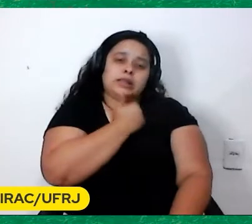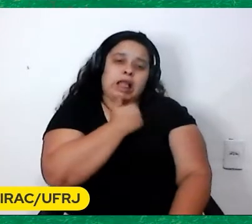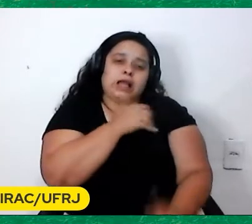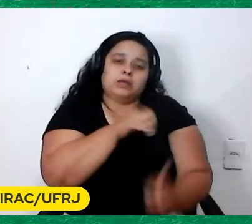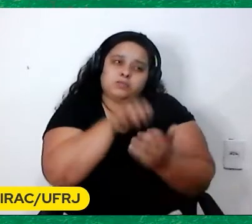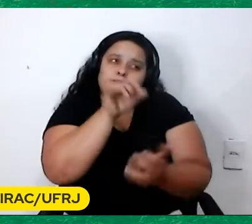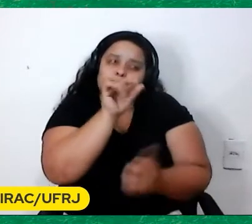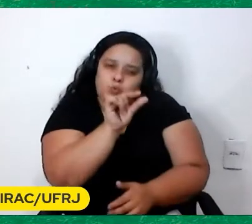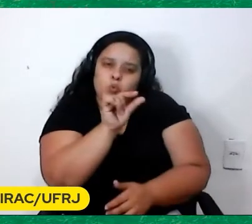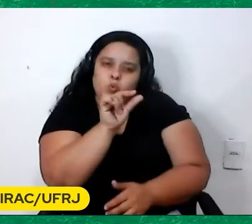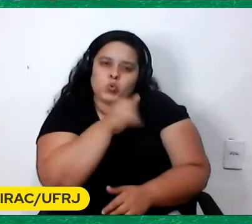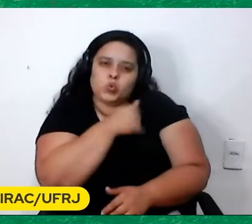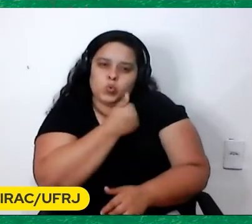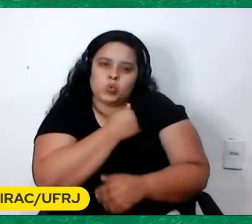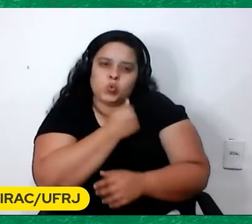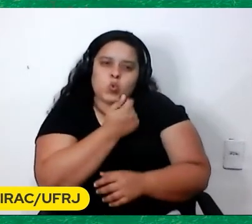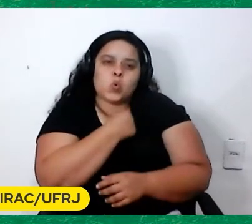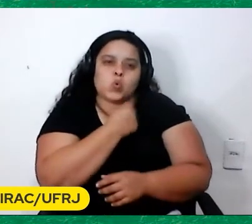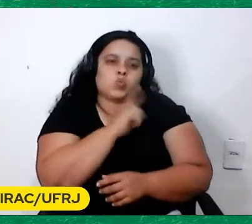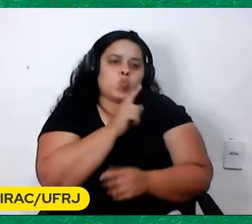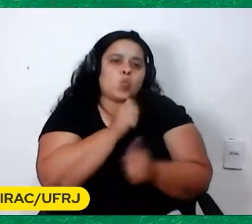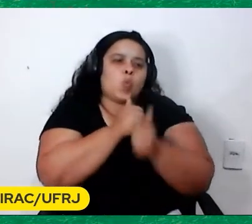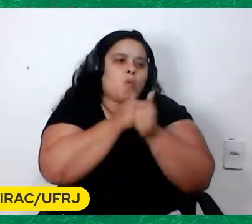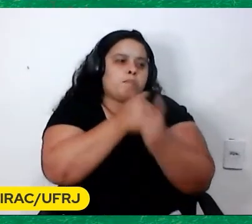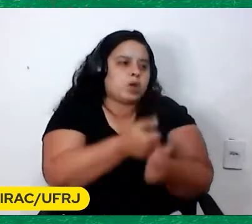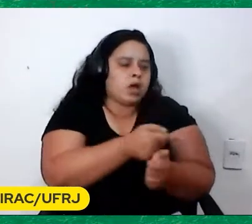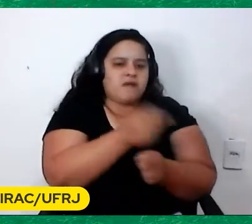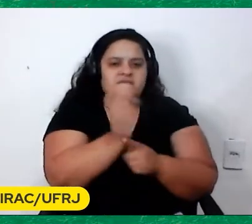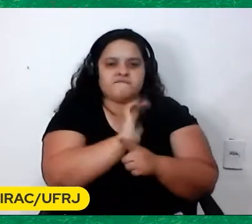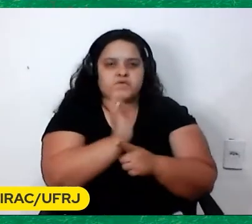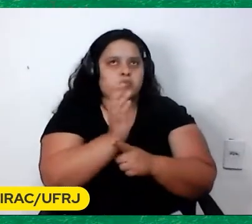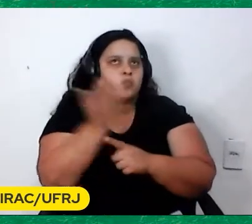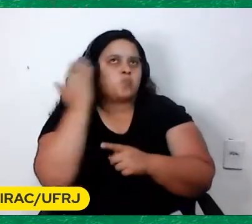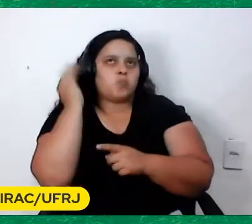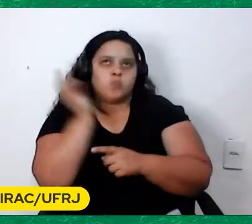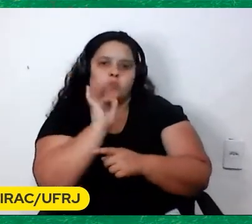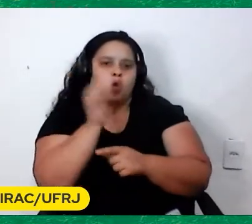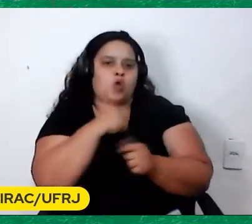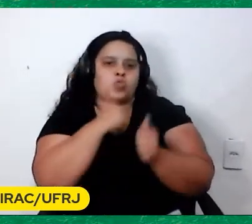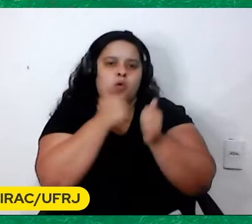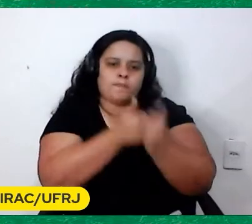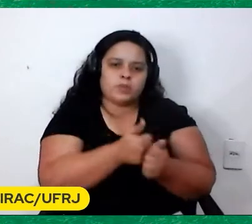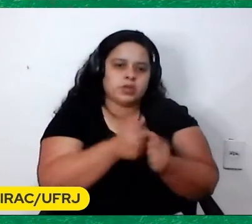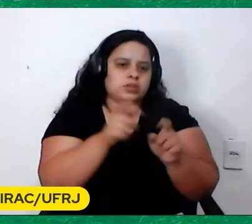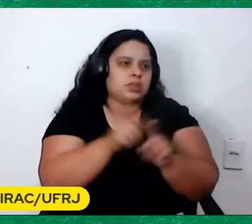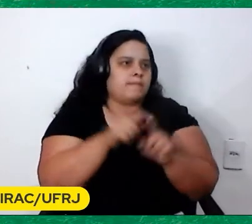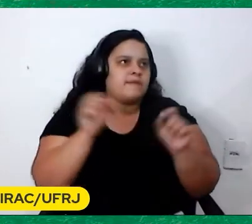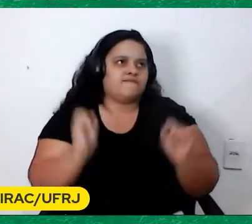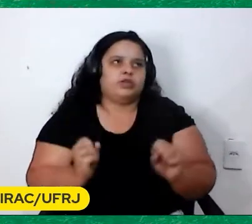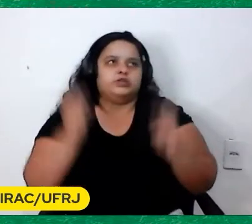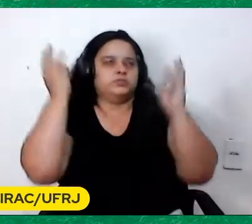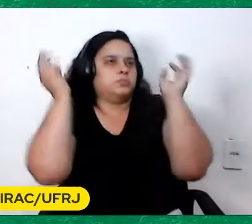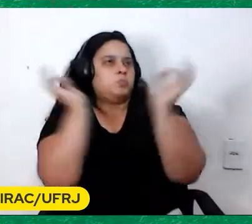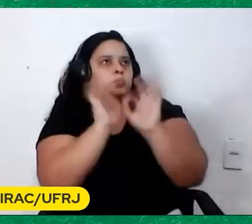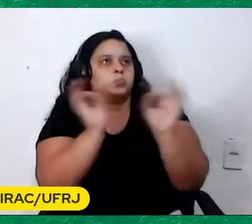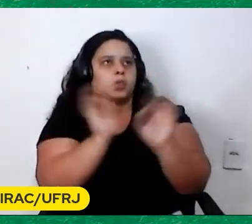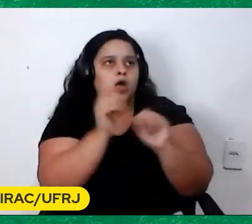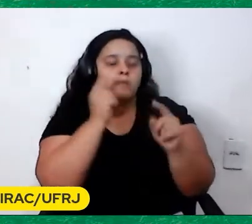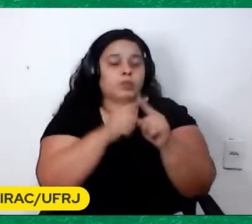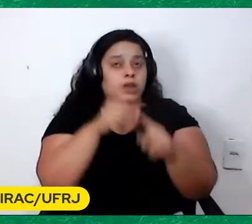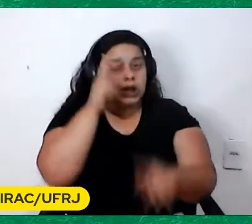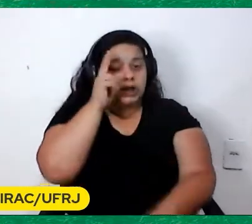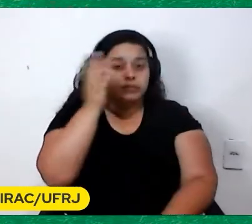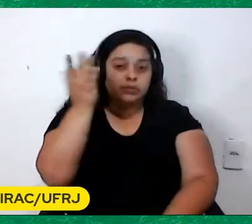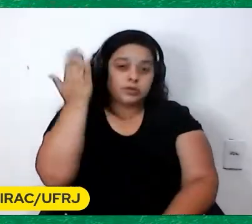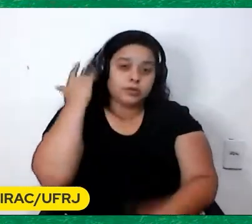Nunca tinha acompanhado ele Nos filmes anteriores E nem nos festivais Porque eu me lembro Que em Brasília Sempre